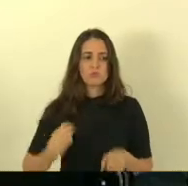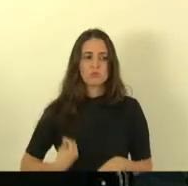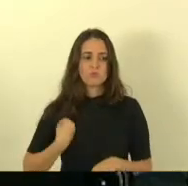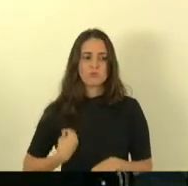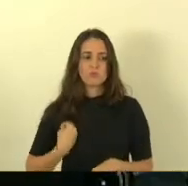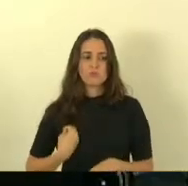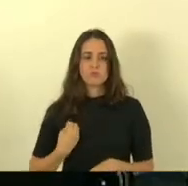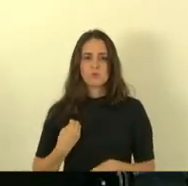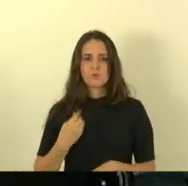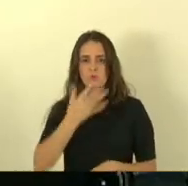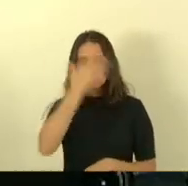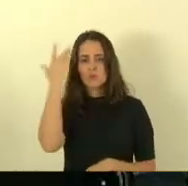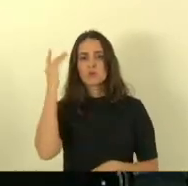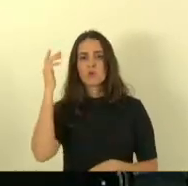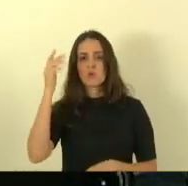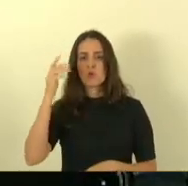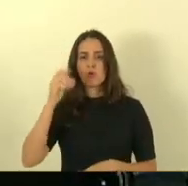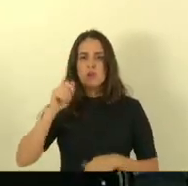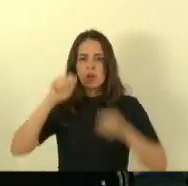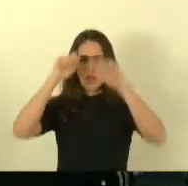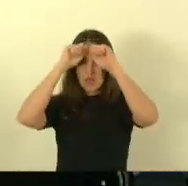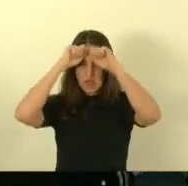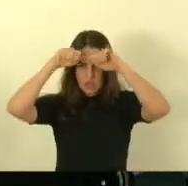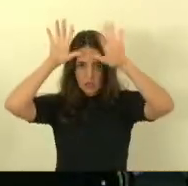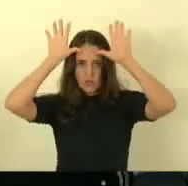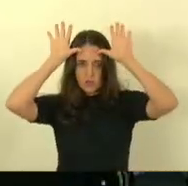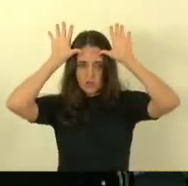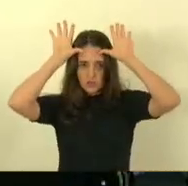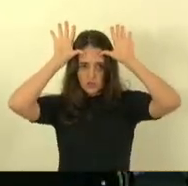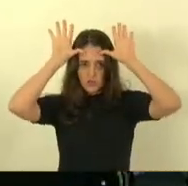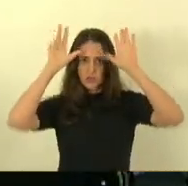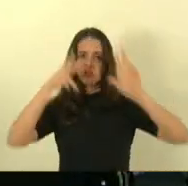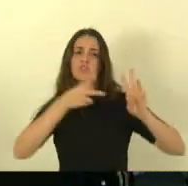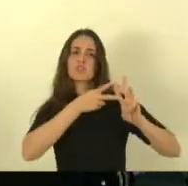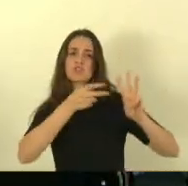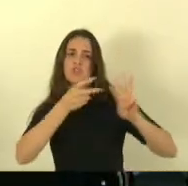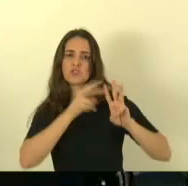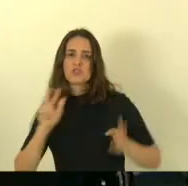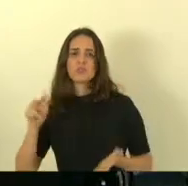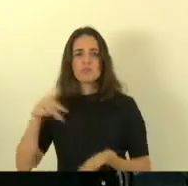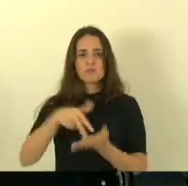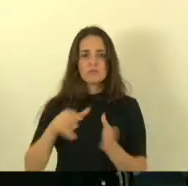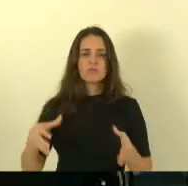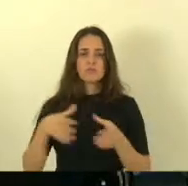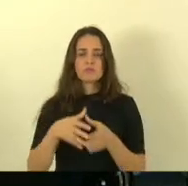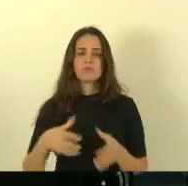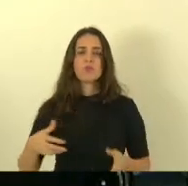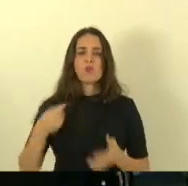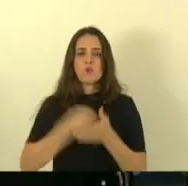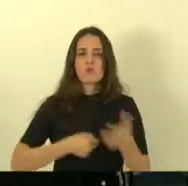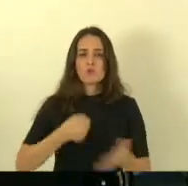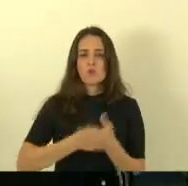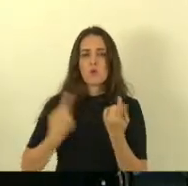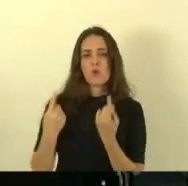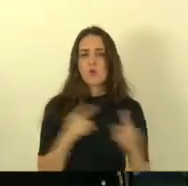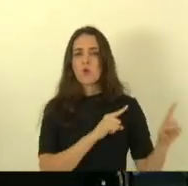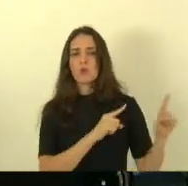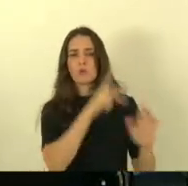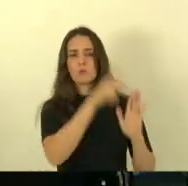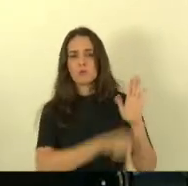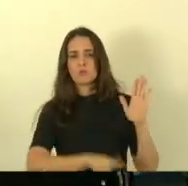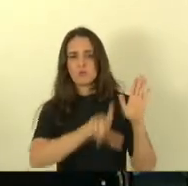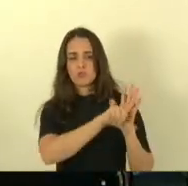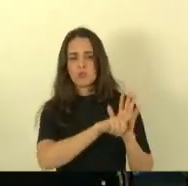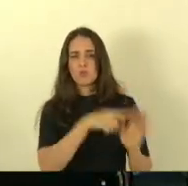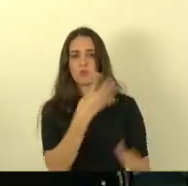população indígena da aldeia de comboios em Aracruz que veio se manifestar contra a votação do PL 490 conhecido